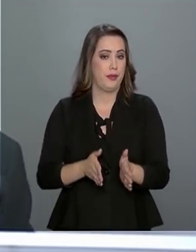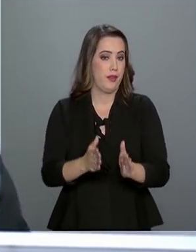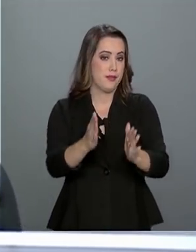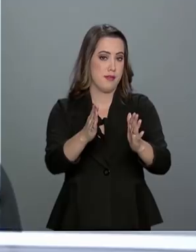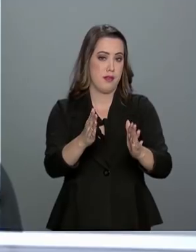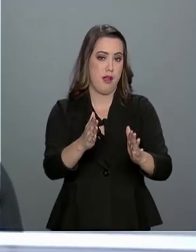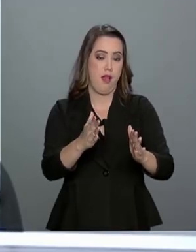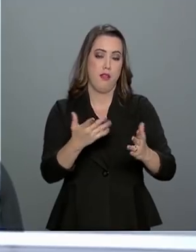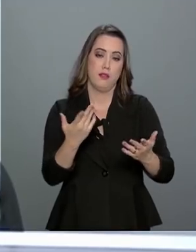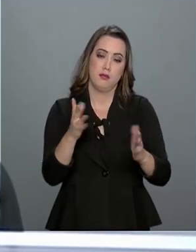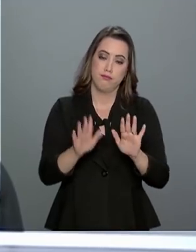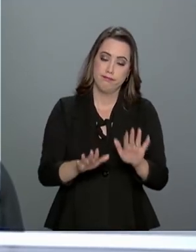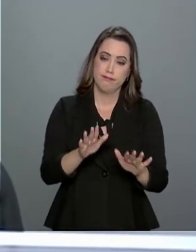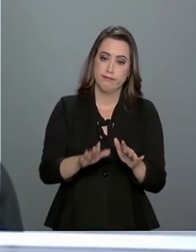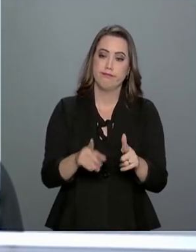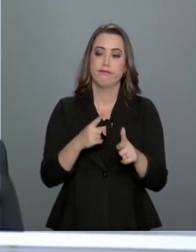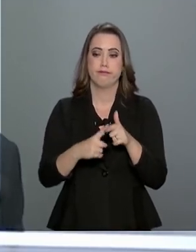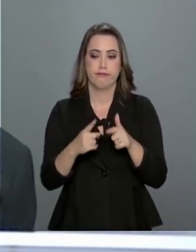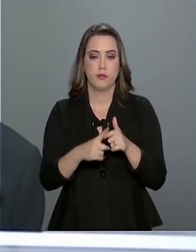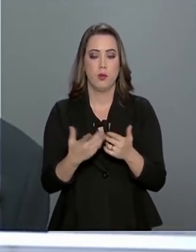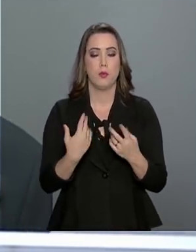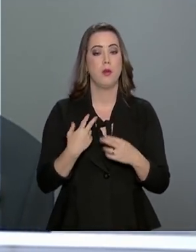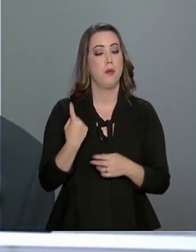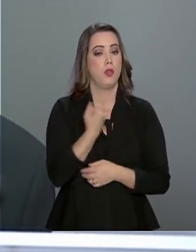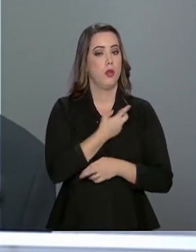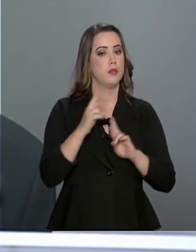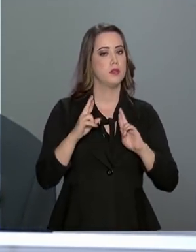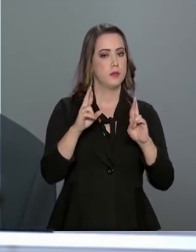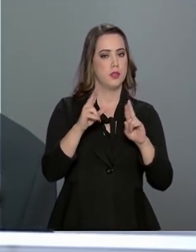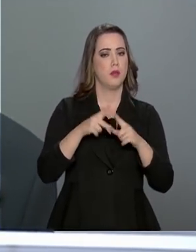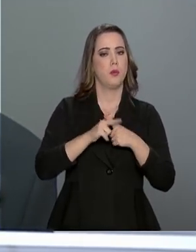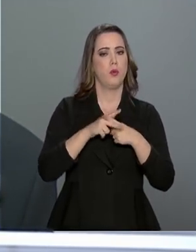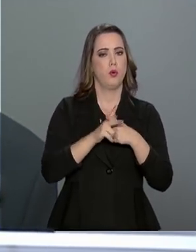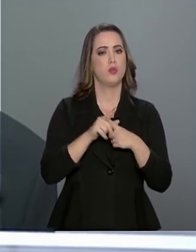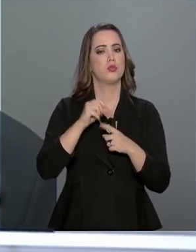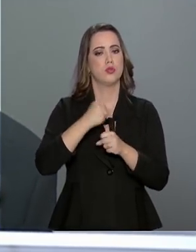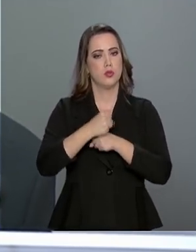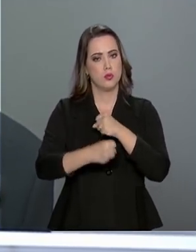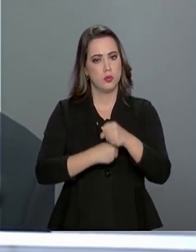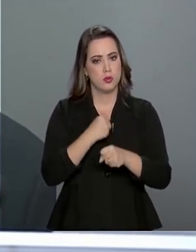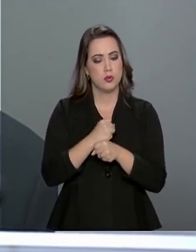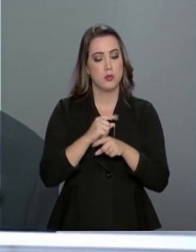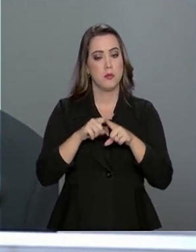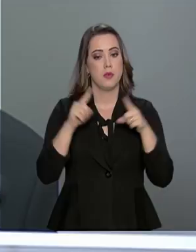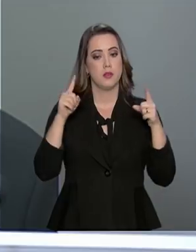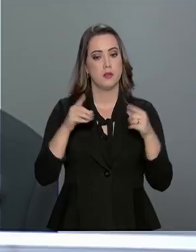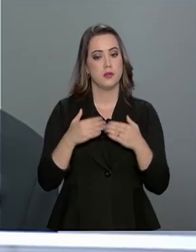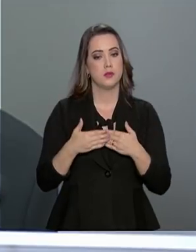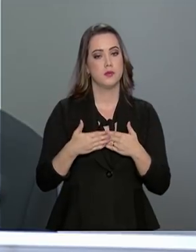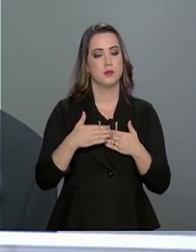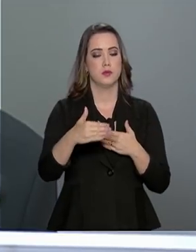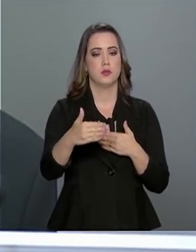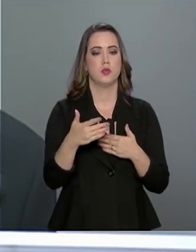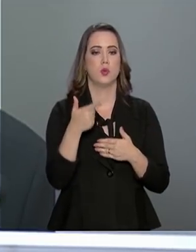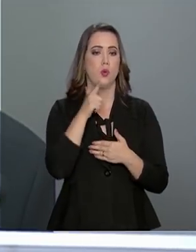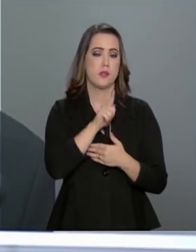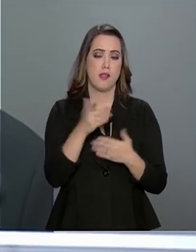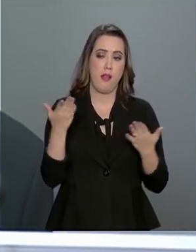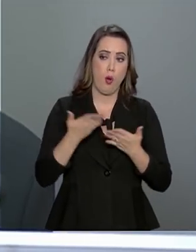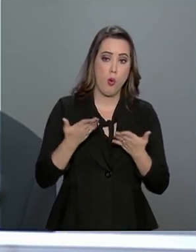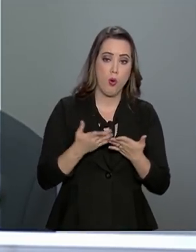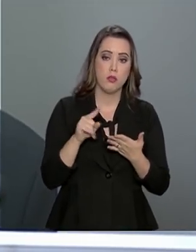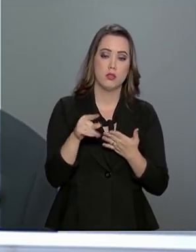que esperamos, como disse aqui, que vai ser melhorado já para o próximo ano mas, enquanto essa condição não vem